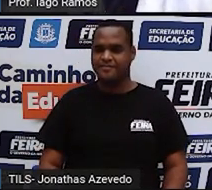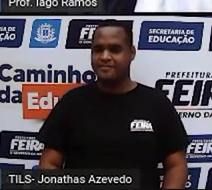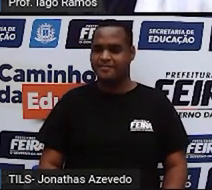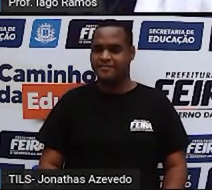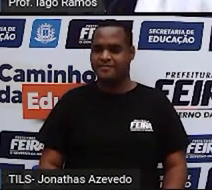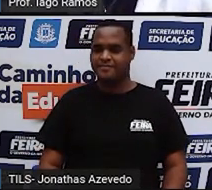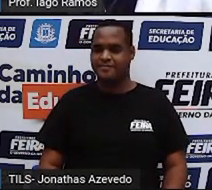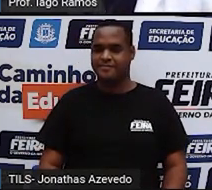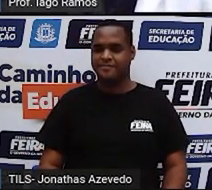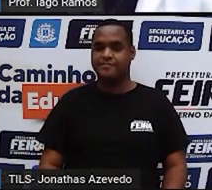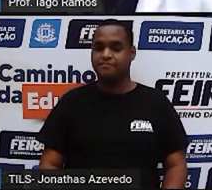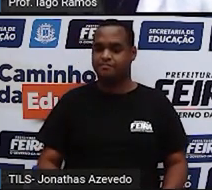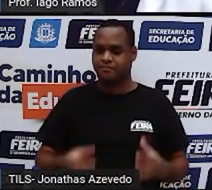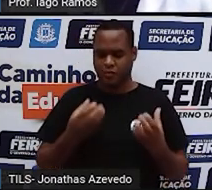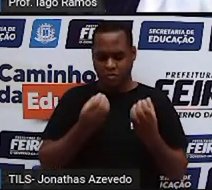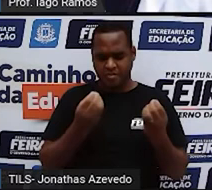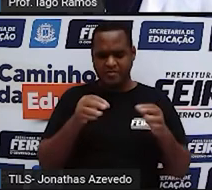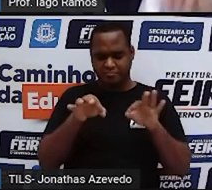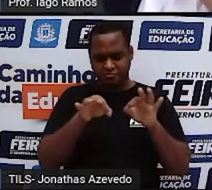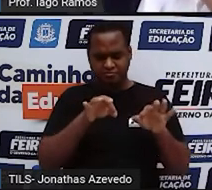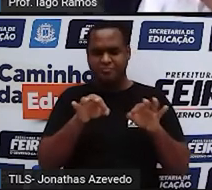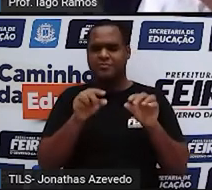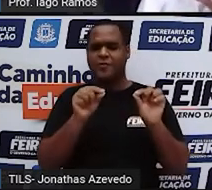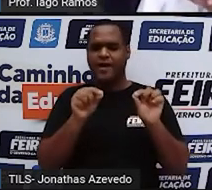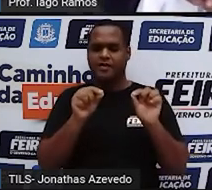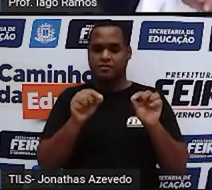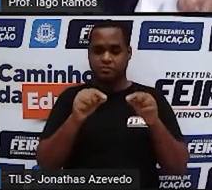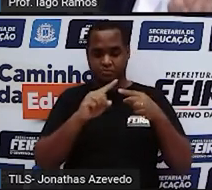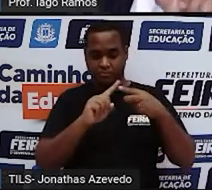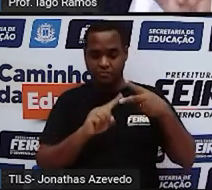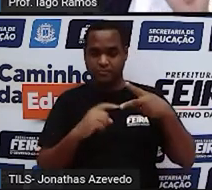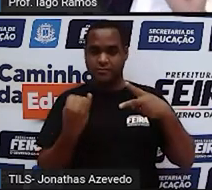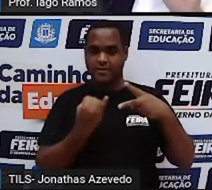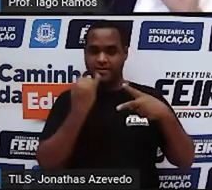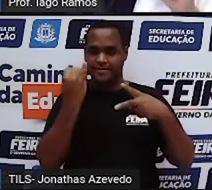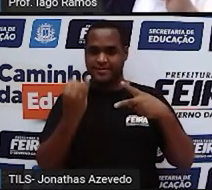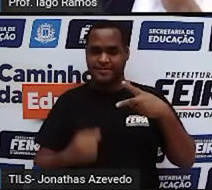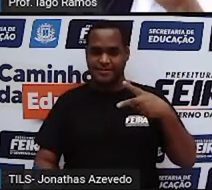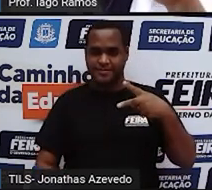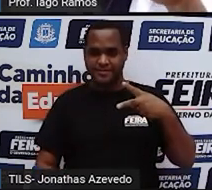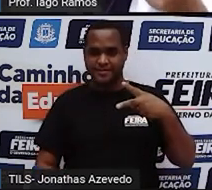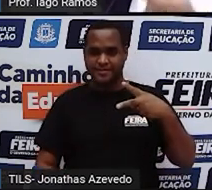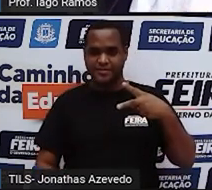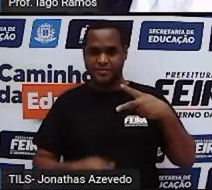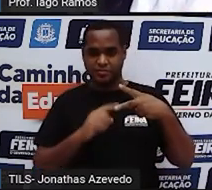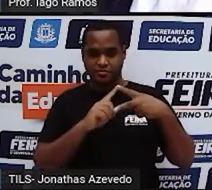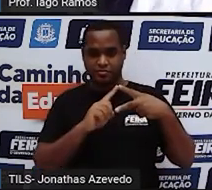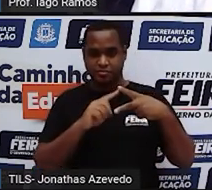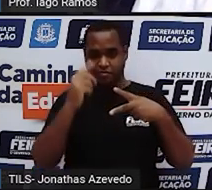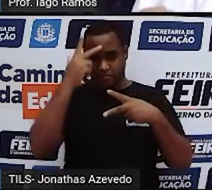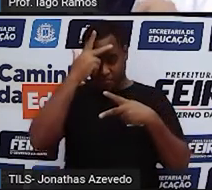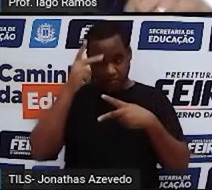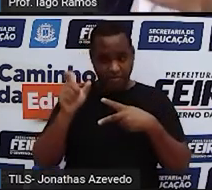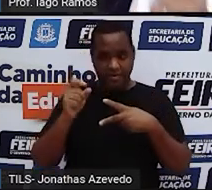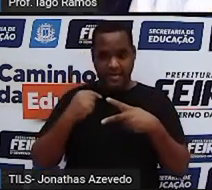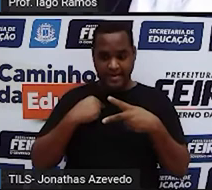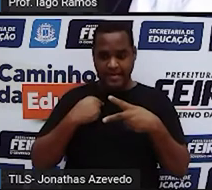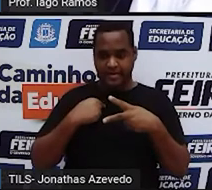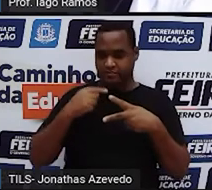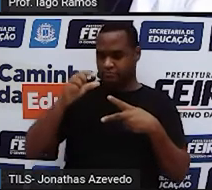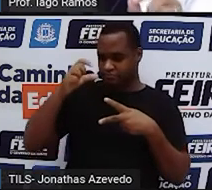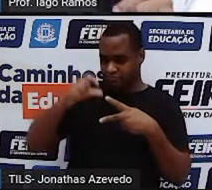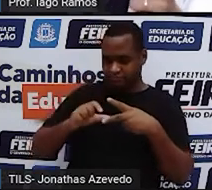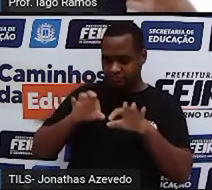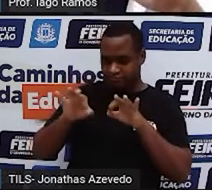Como é que a gente vai fazer isso? Duas coisas importantes. Para quem faz o truque com outra